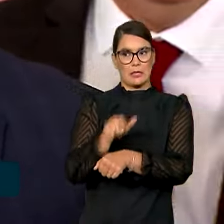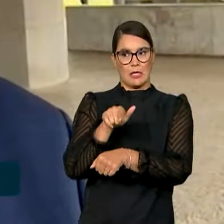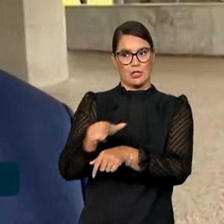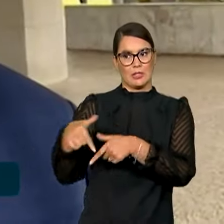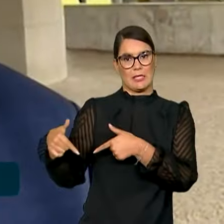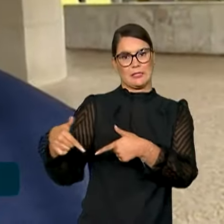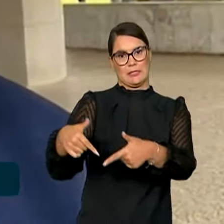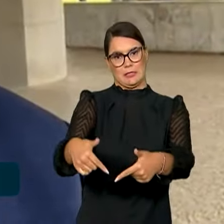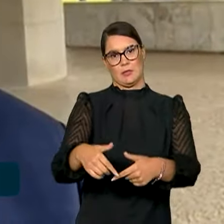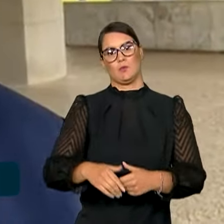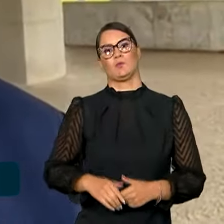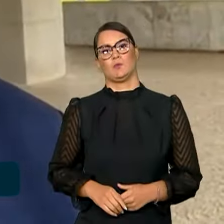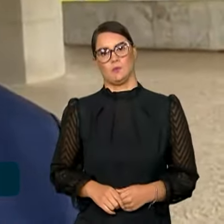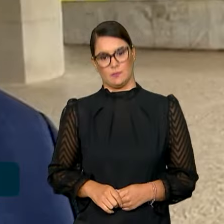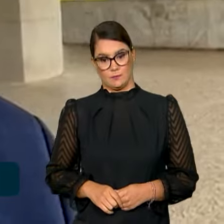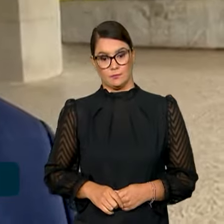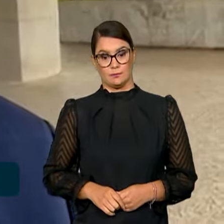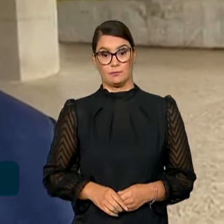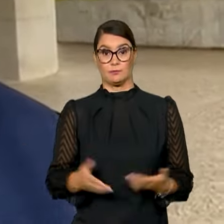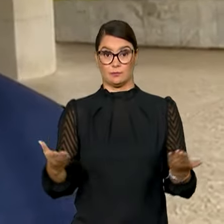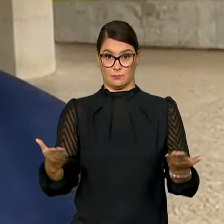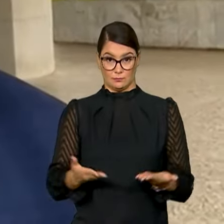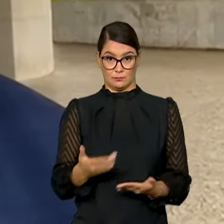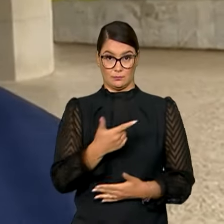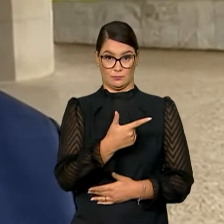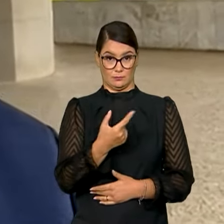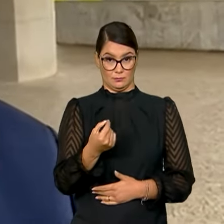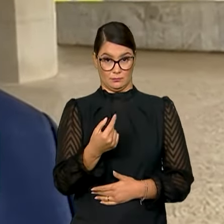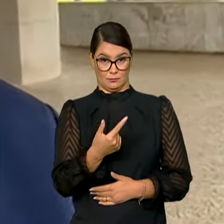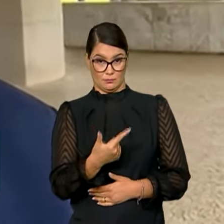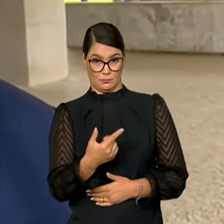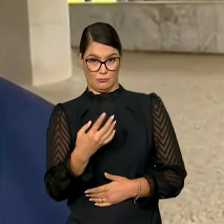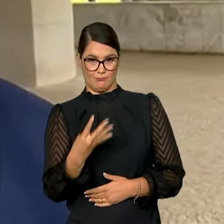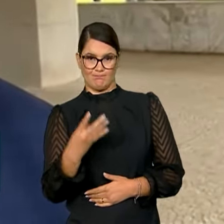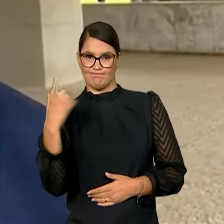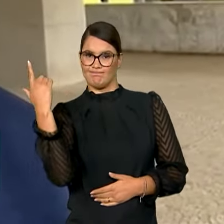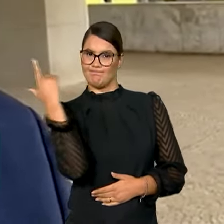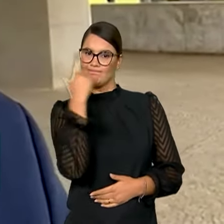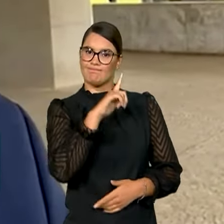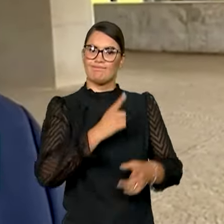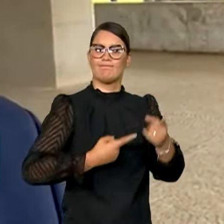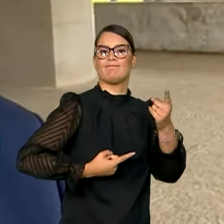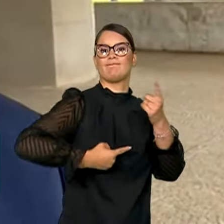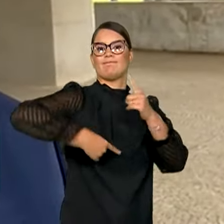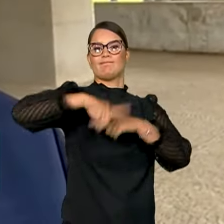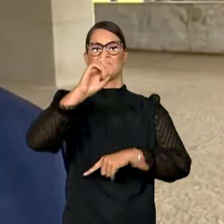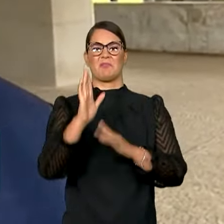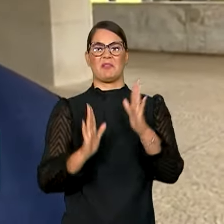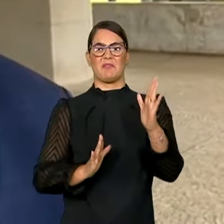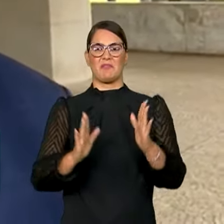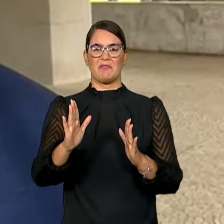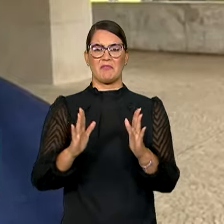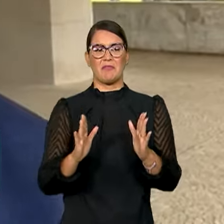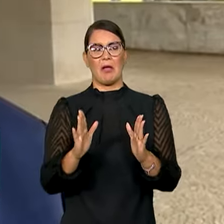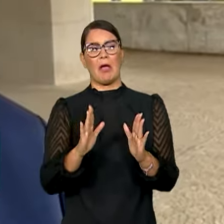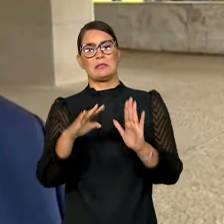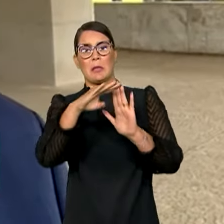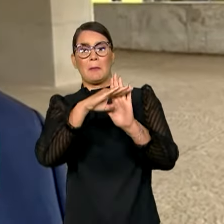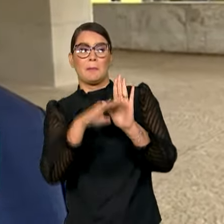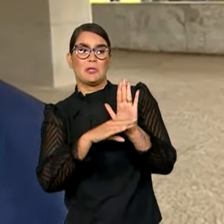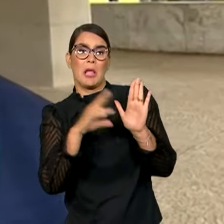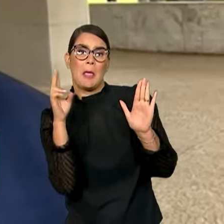de ações. Para que a gente, agora em 2024, possa dar um salto, sair dessa fase de medidas